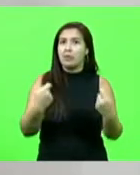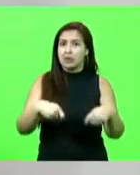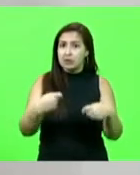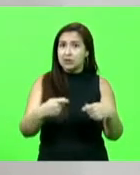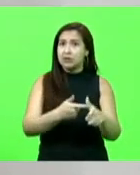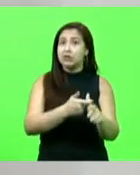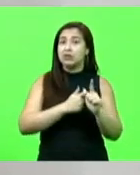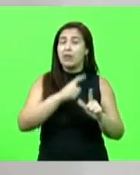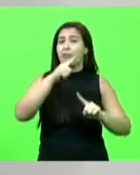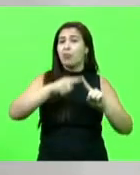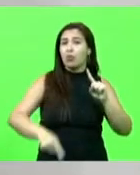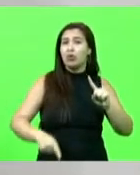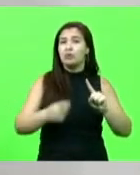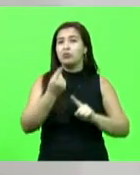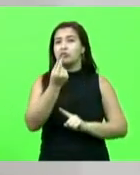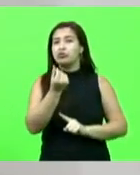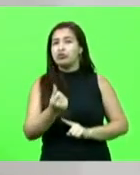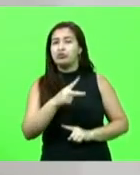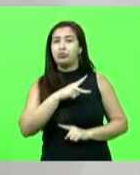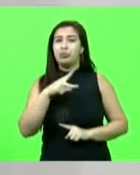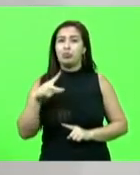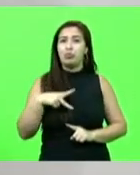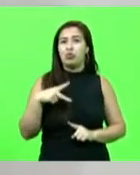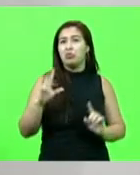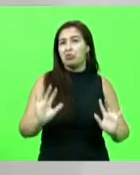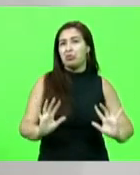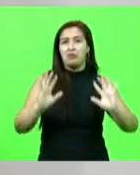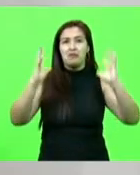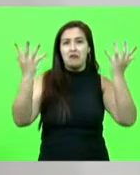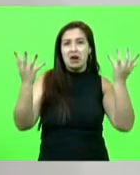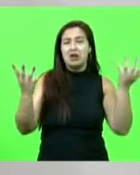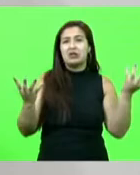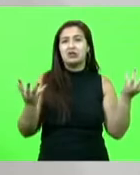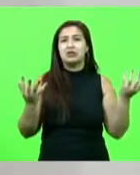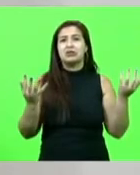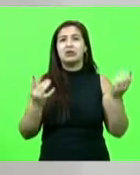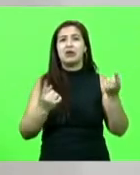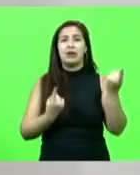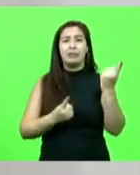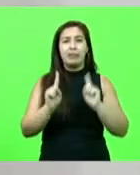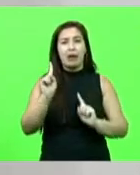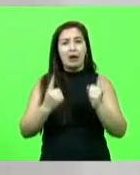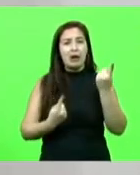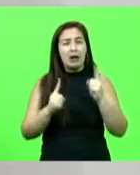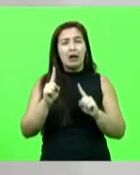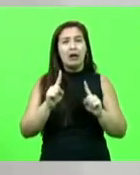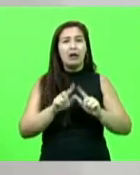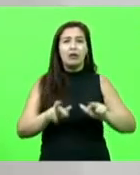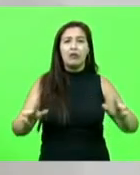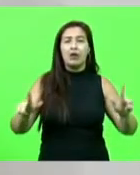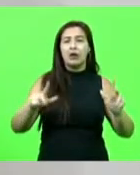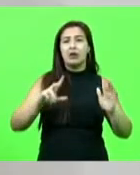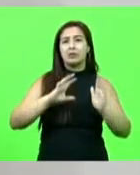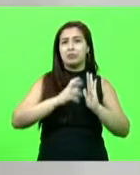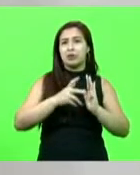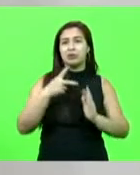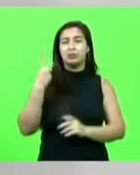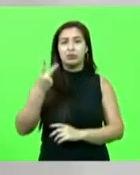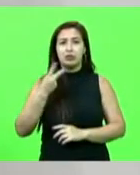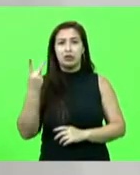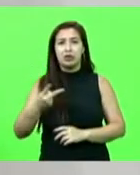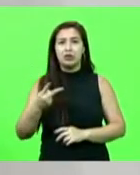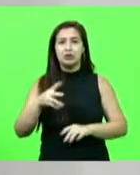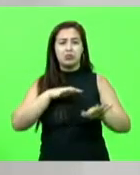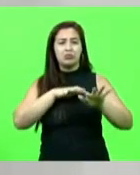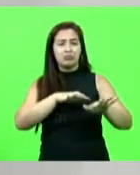público em agremiações, festas de carnaval, associação, partido político, fundação, passeata, marcha,